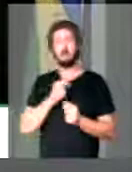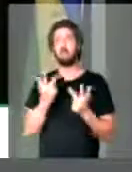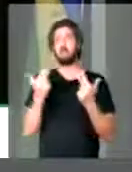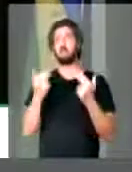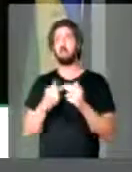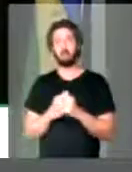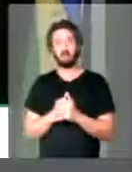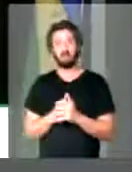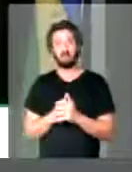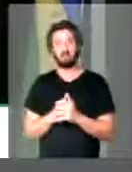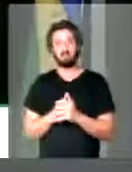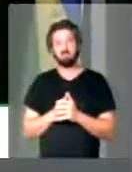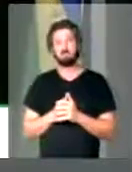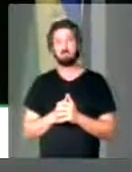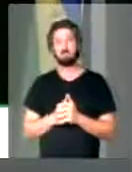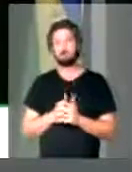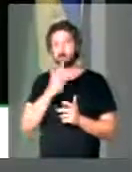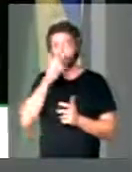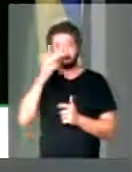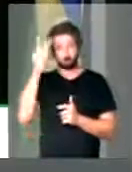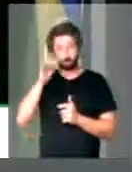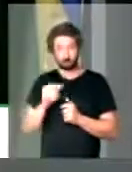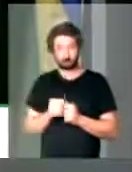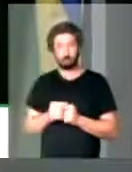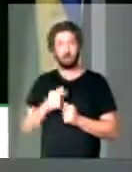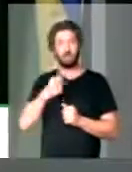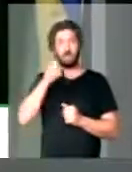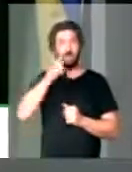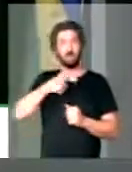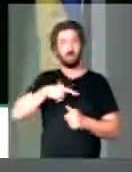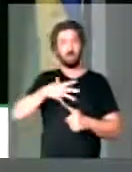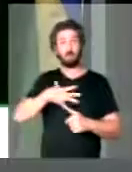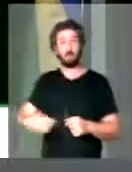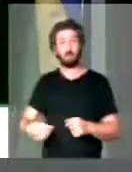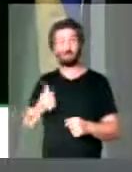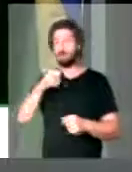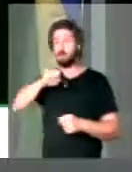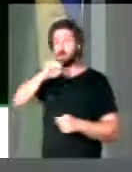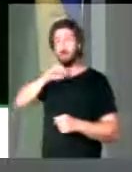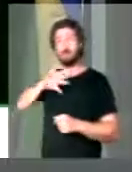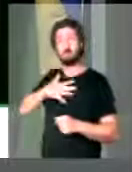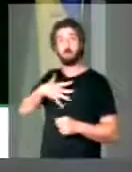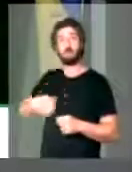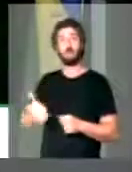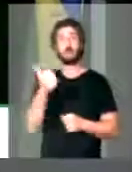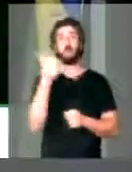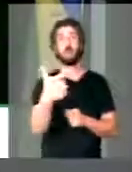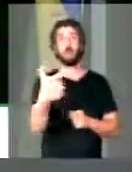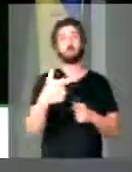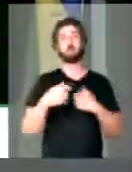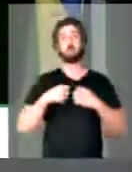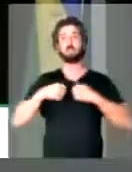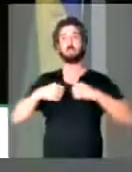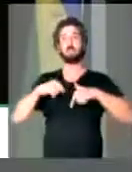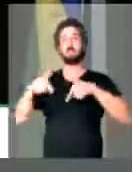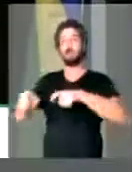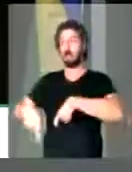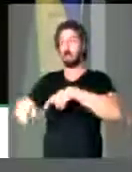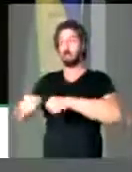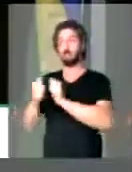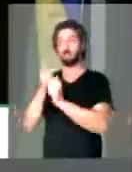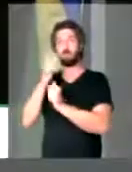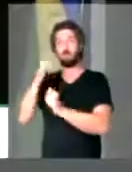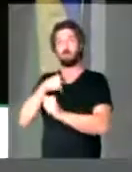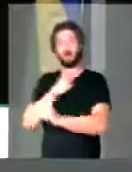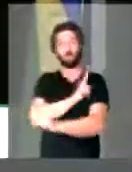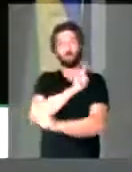coisa, como se não soubesse que a mulher gera filhos? A minha mãe teve 12 filhos, trabalhava na roça com o meu